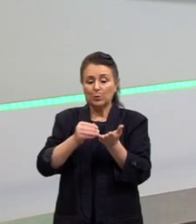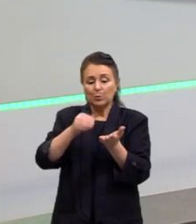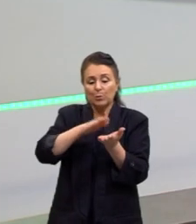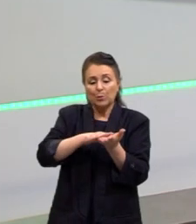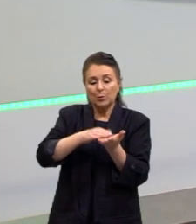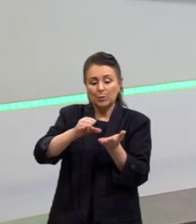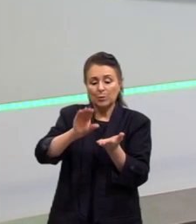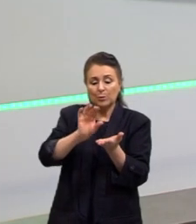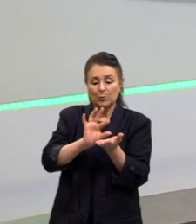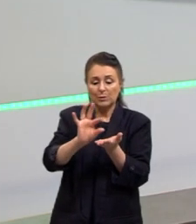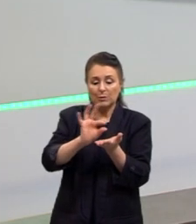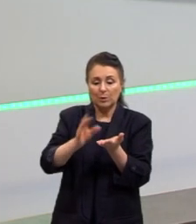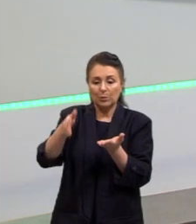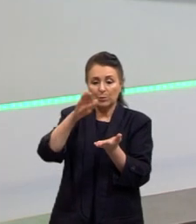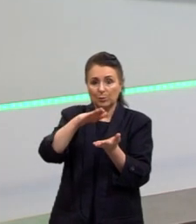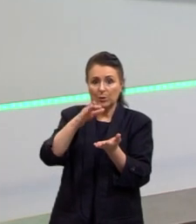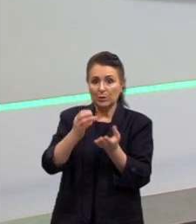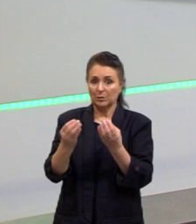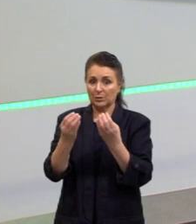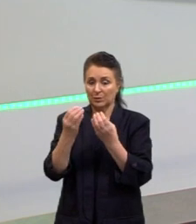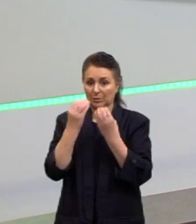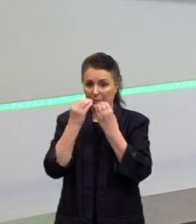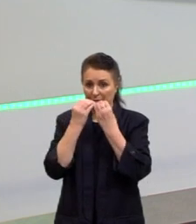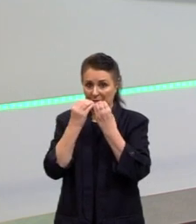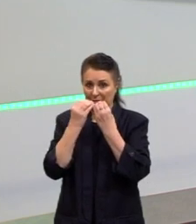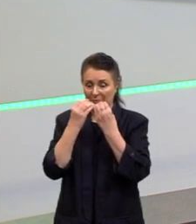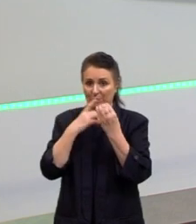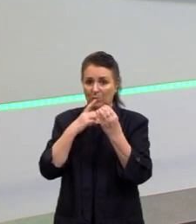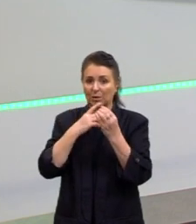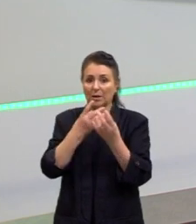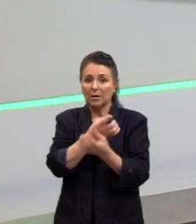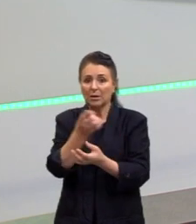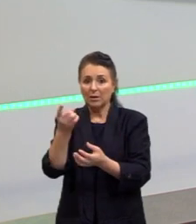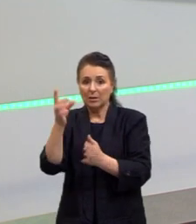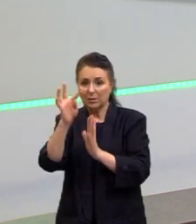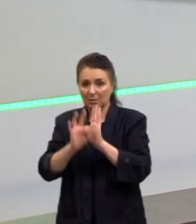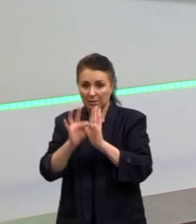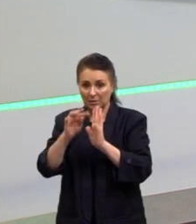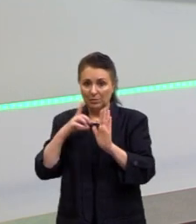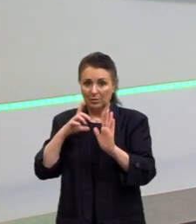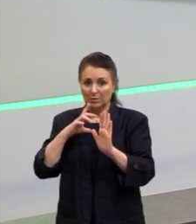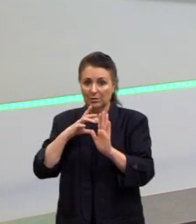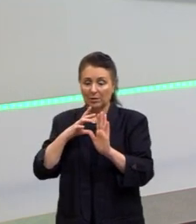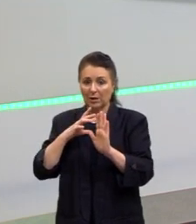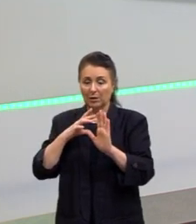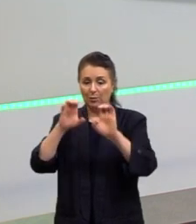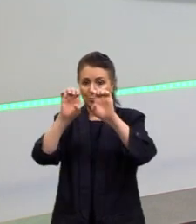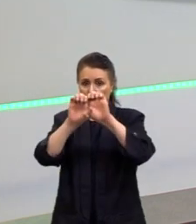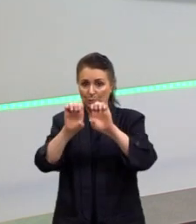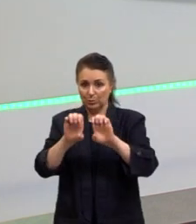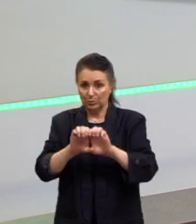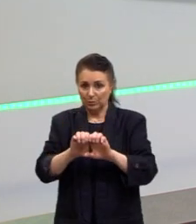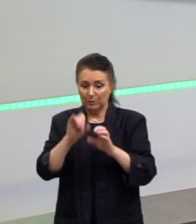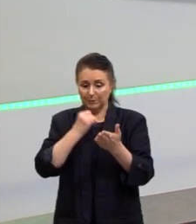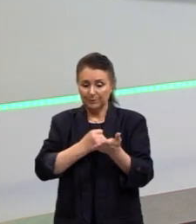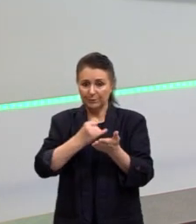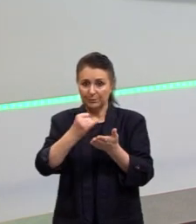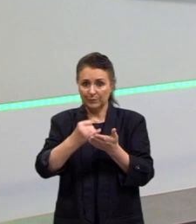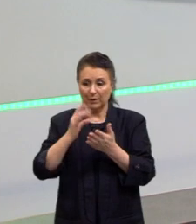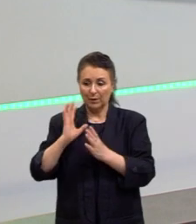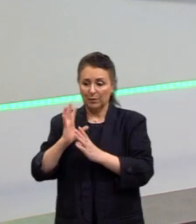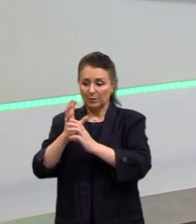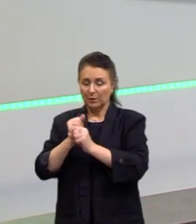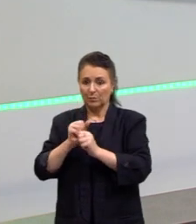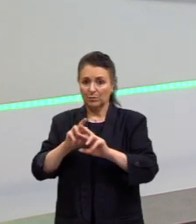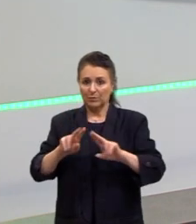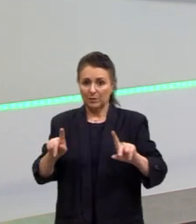vai ter uma introdução e uma conclusão diferente. A estrutura dessa introdução e dessa conclusão